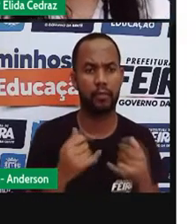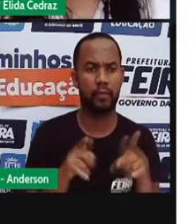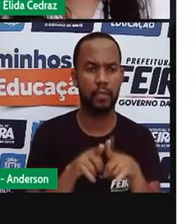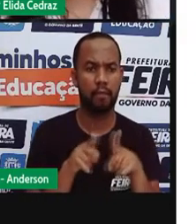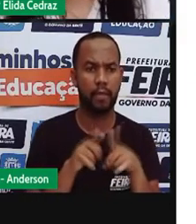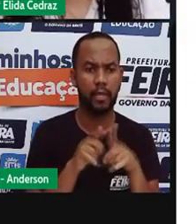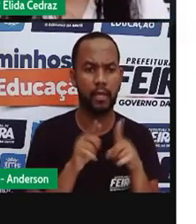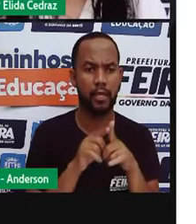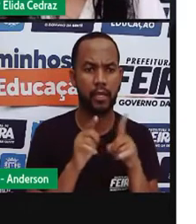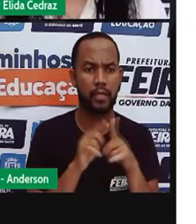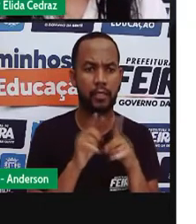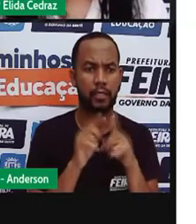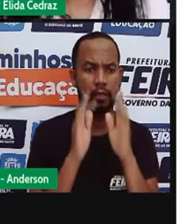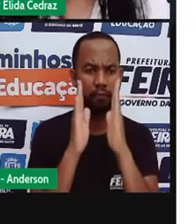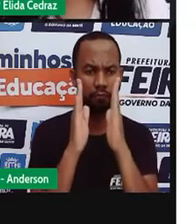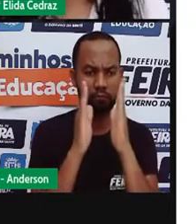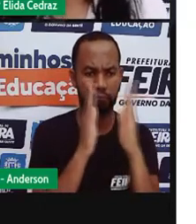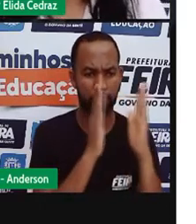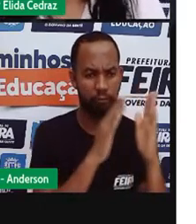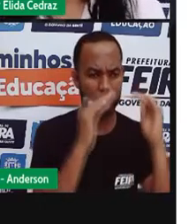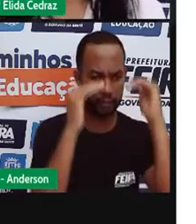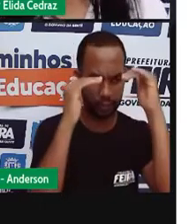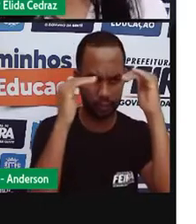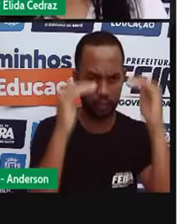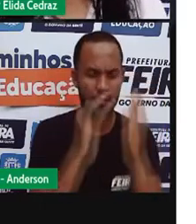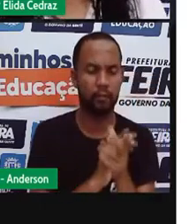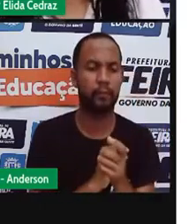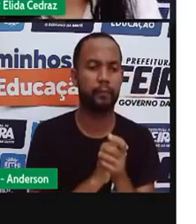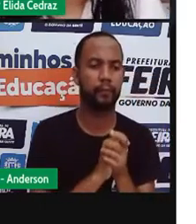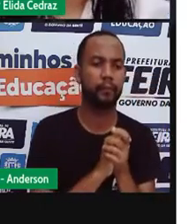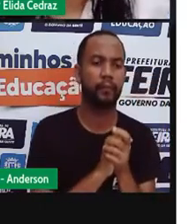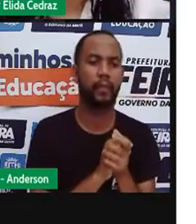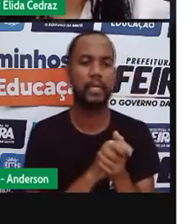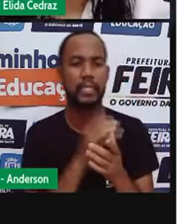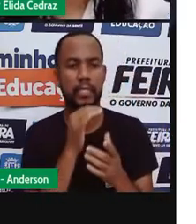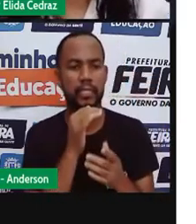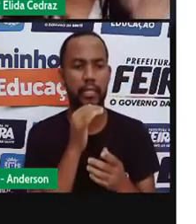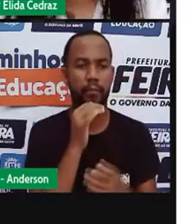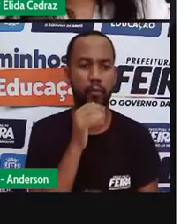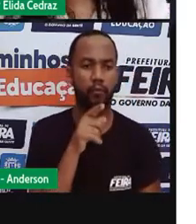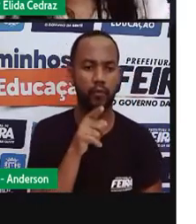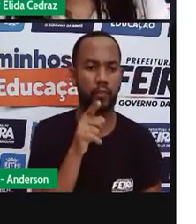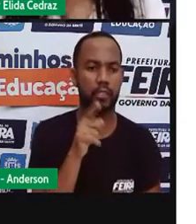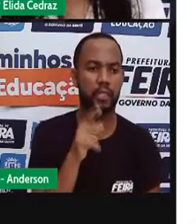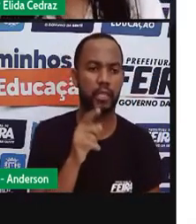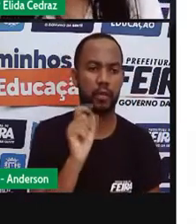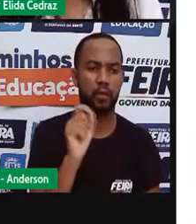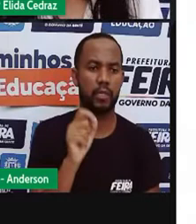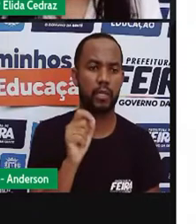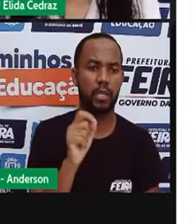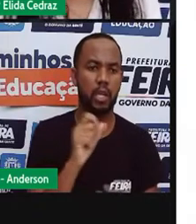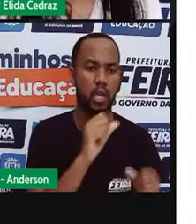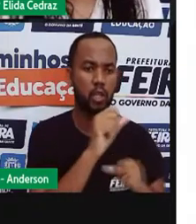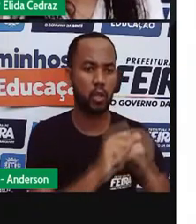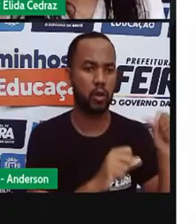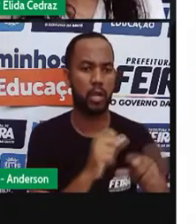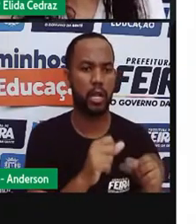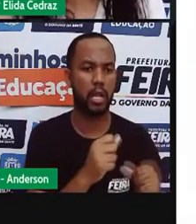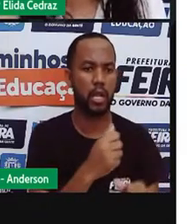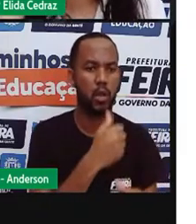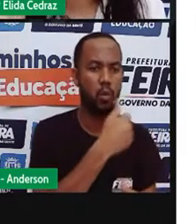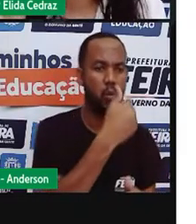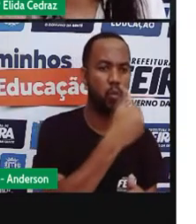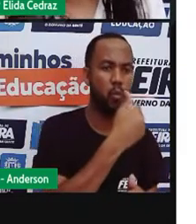na íntegra. Tipo, você não vai passar do passo número 1 para o número 10. Você tem que ir